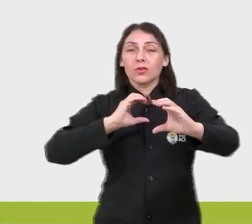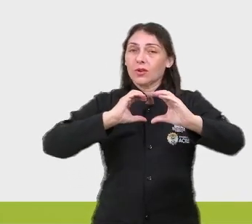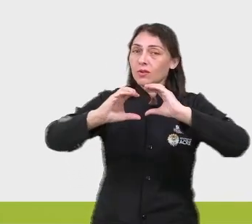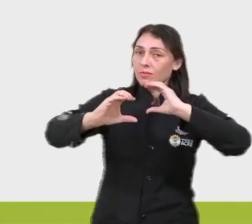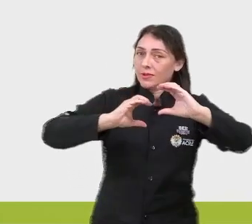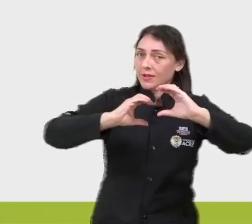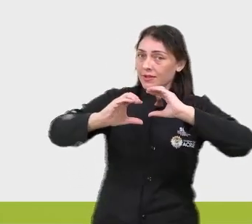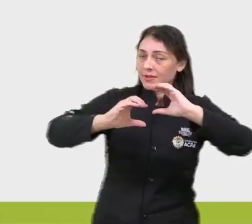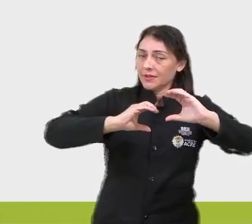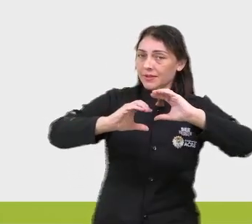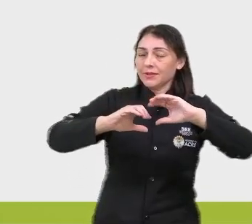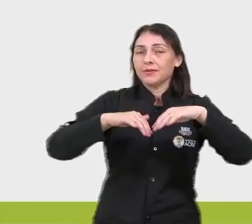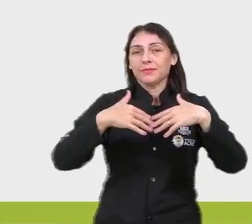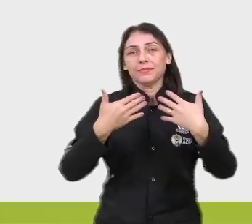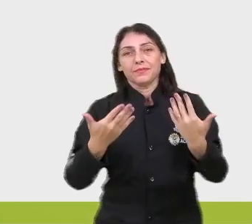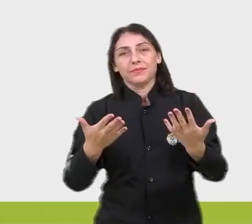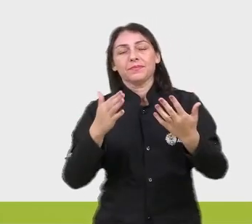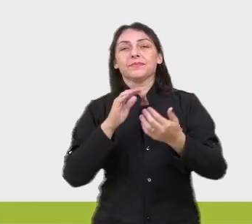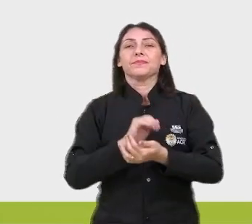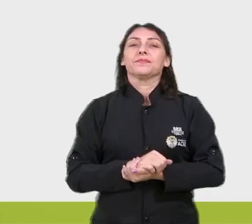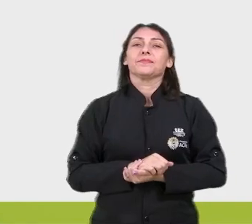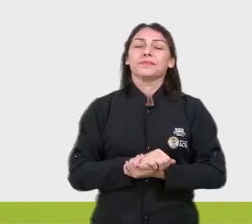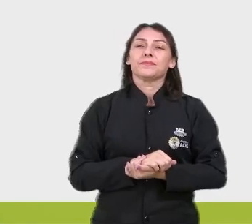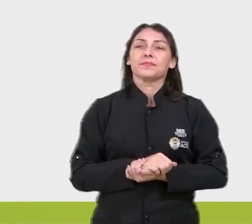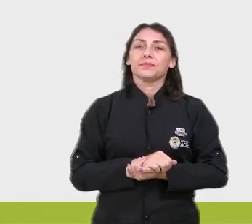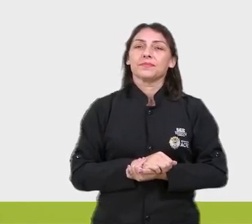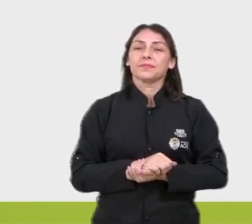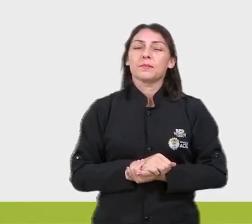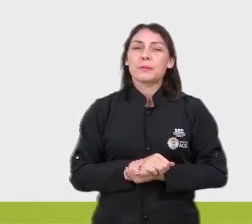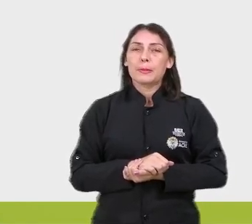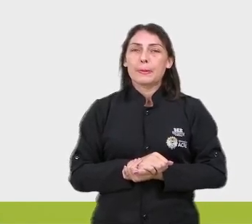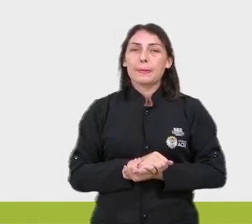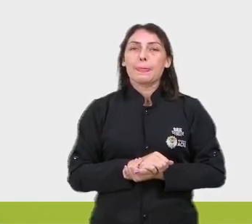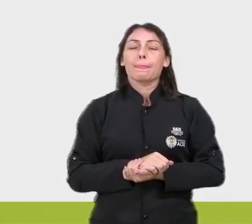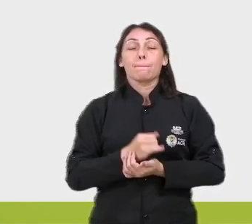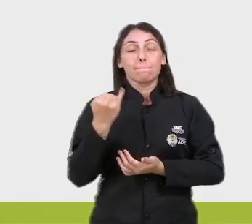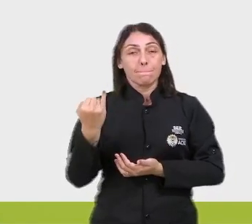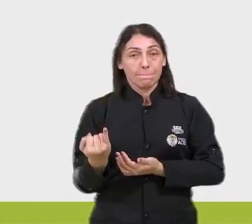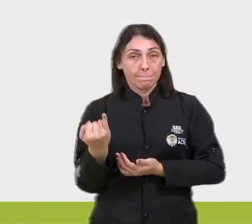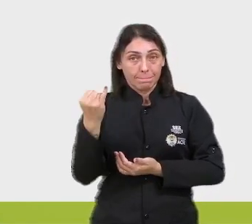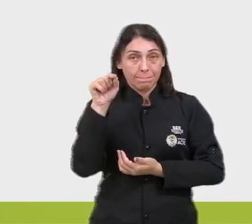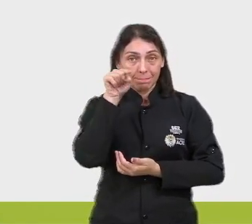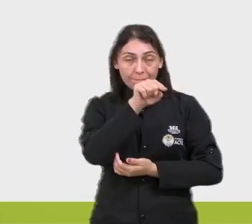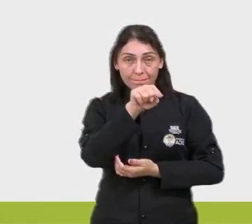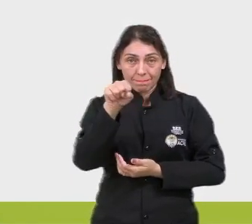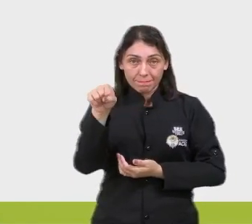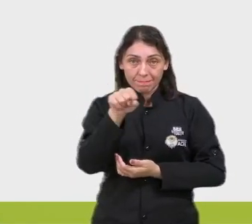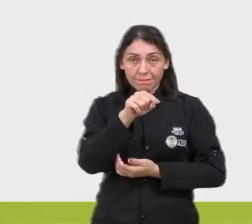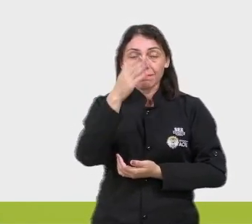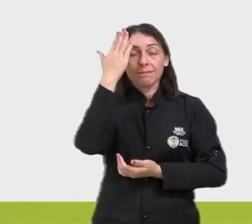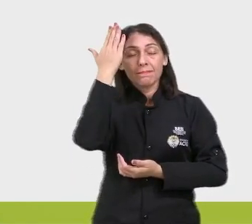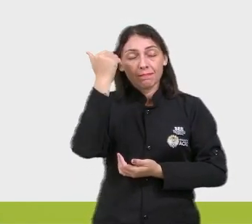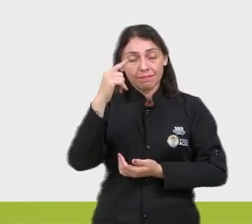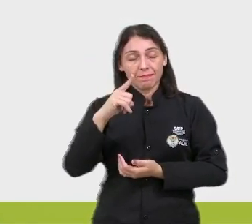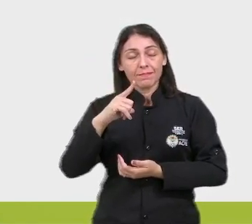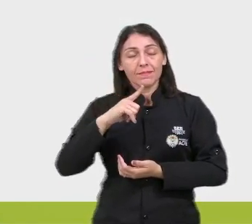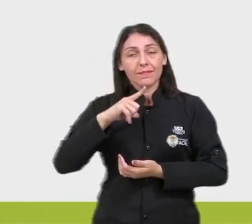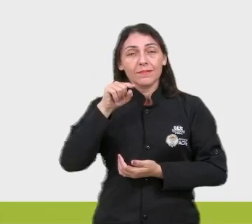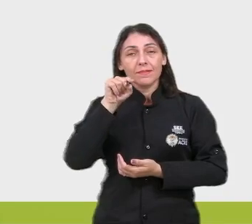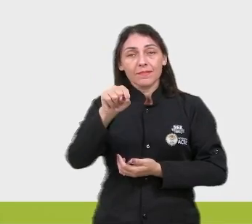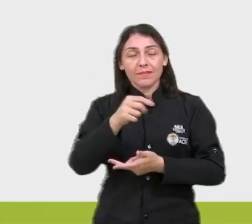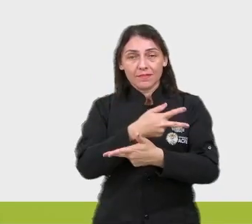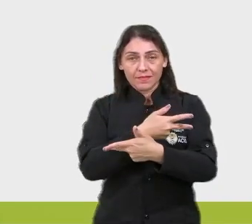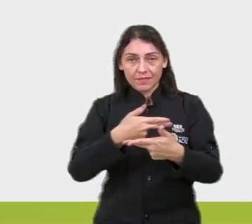comunicação. Então, com certeza, é crucial que vocês tenham em mente